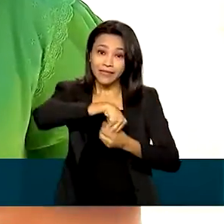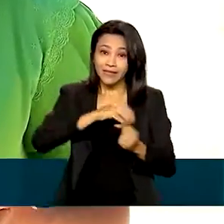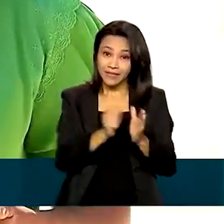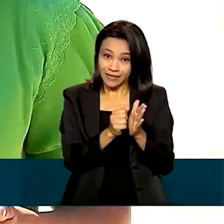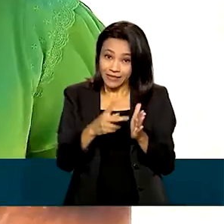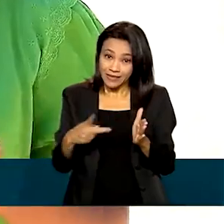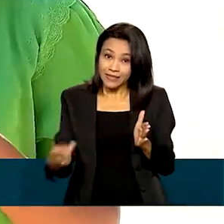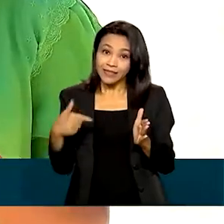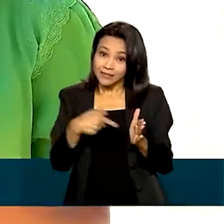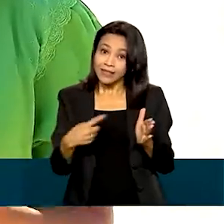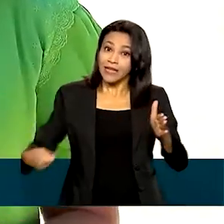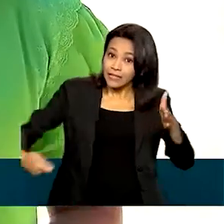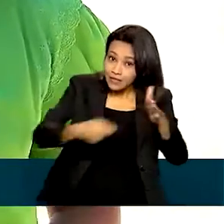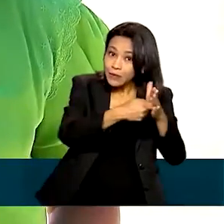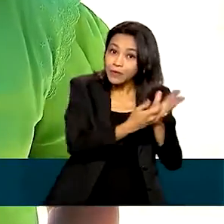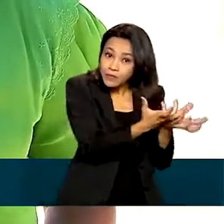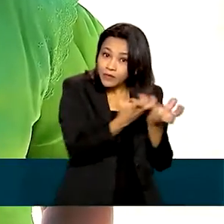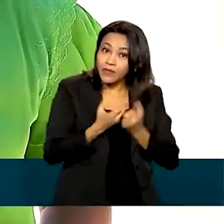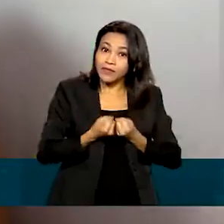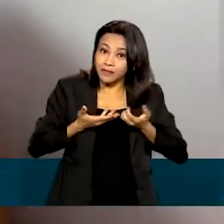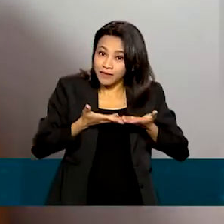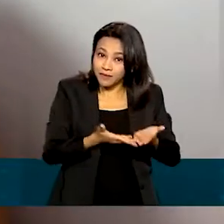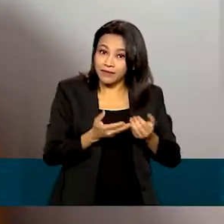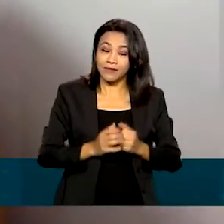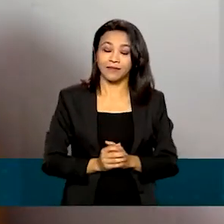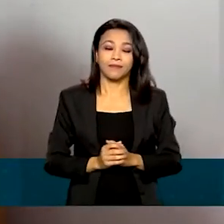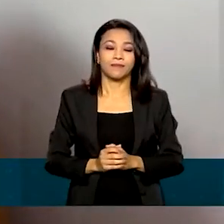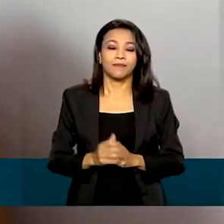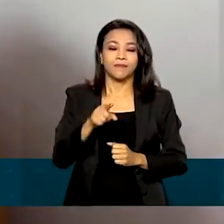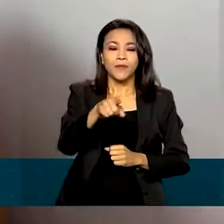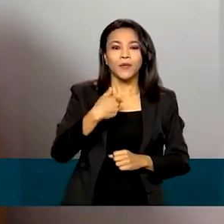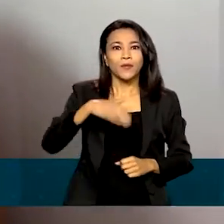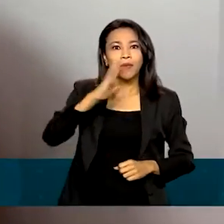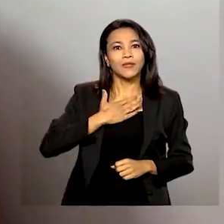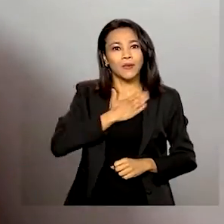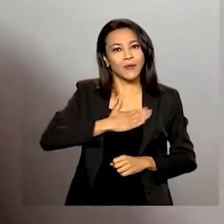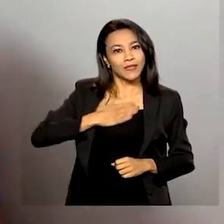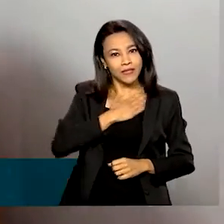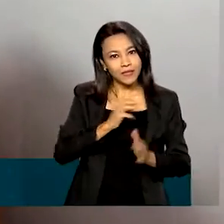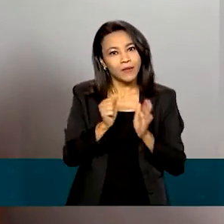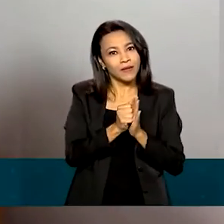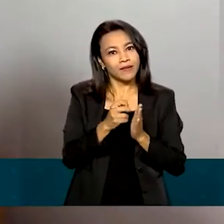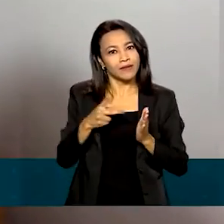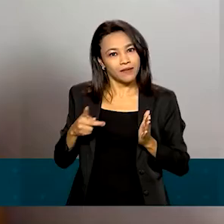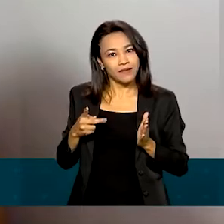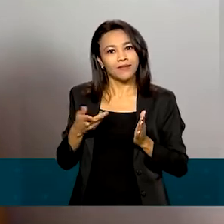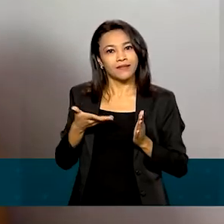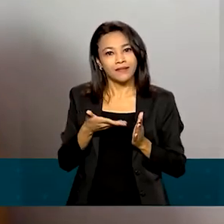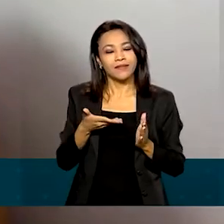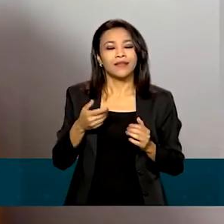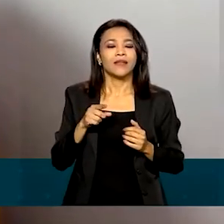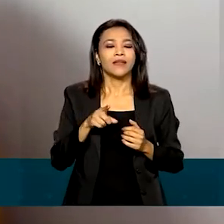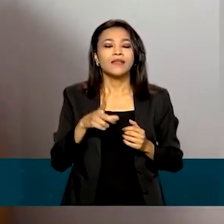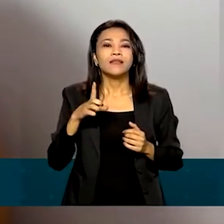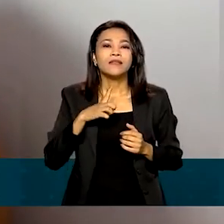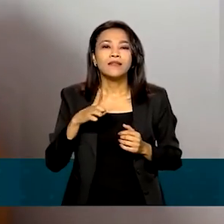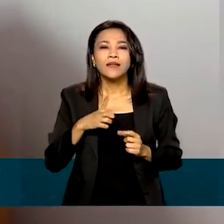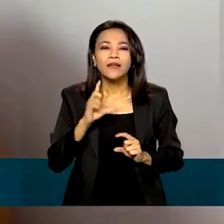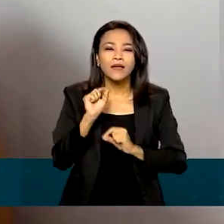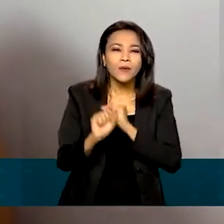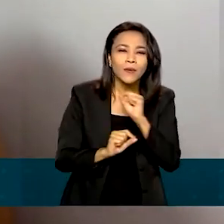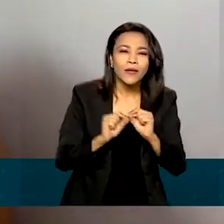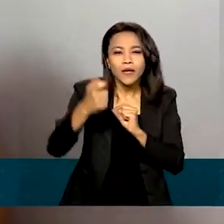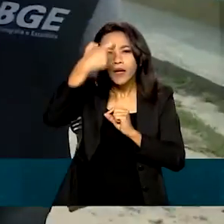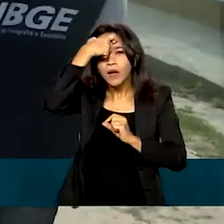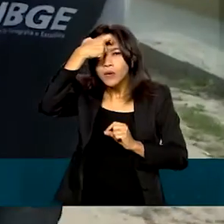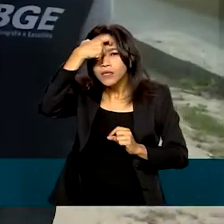das denúncias que forem recebidas. O que mais gostei do aplicativo em si é que ele trabalha muito na questão da